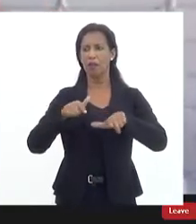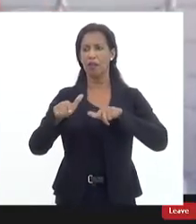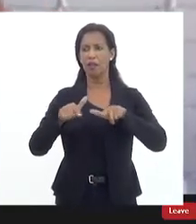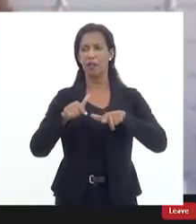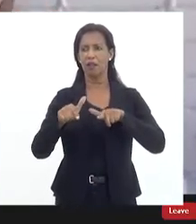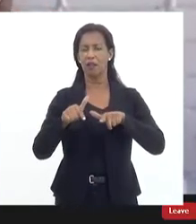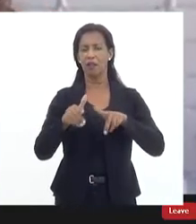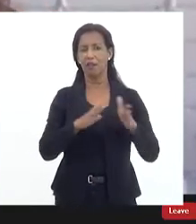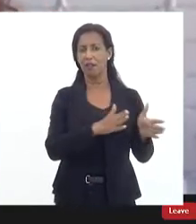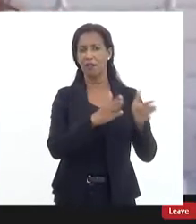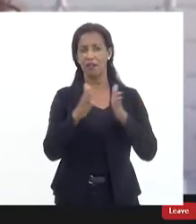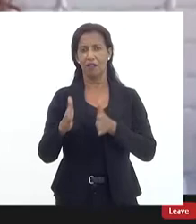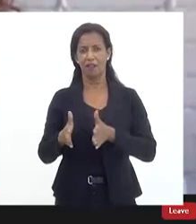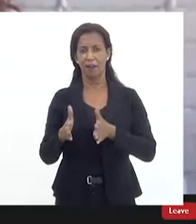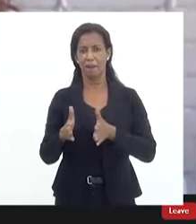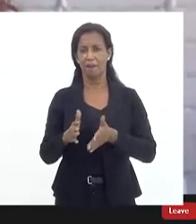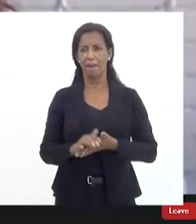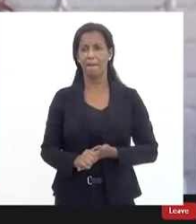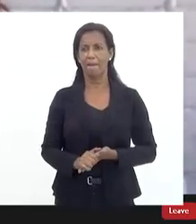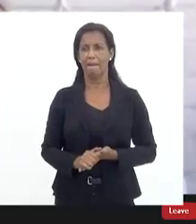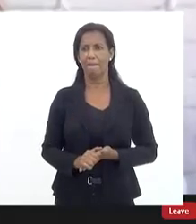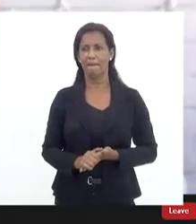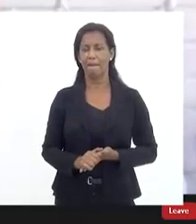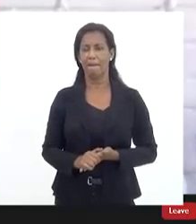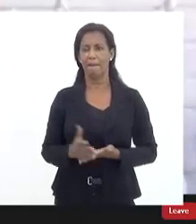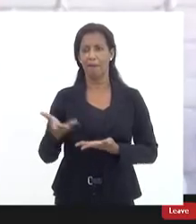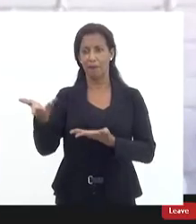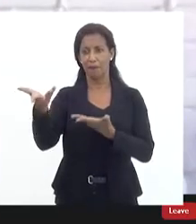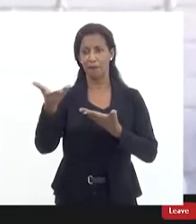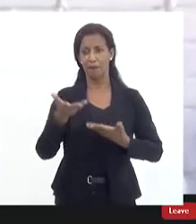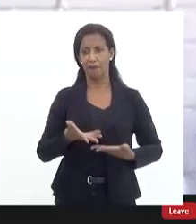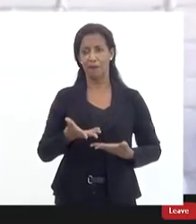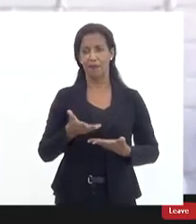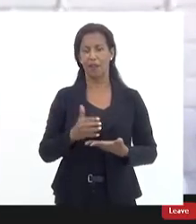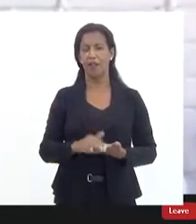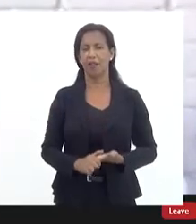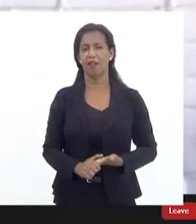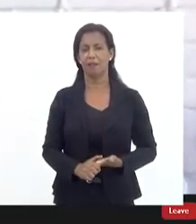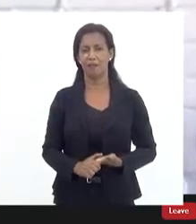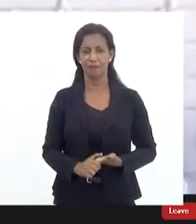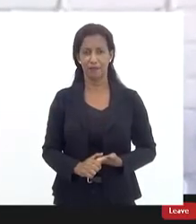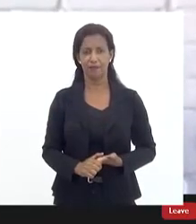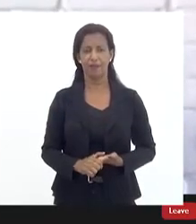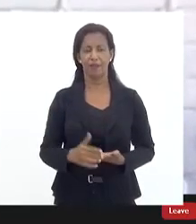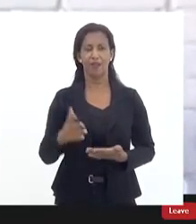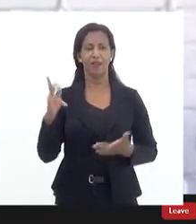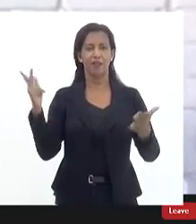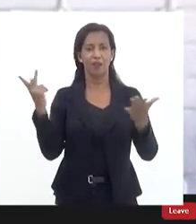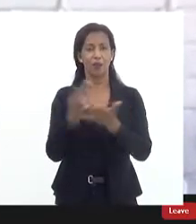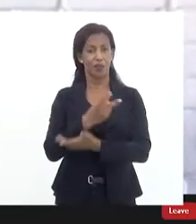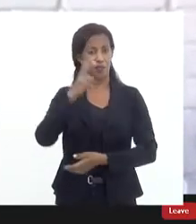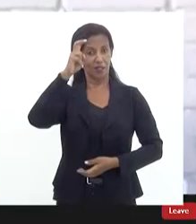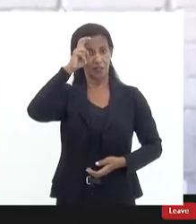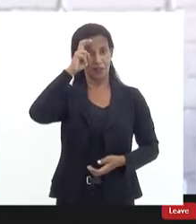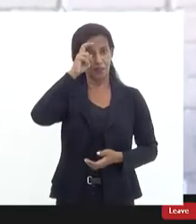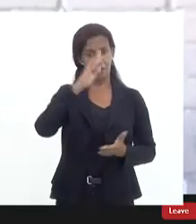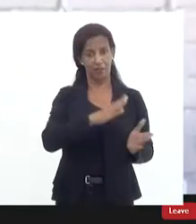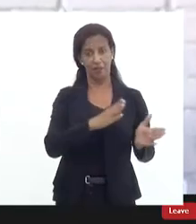a parte final da oitiva dos nossos convidados nossa última sessão será na quinta-feira que vem